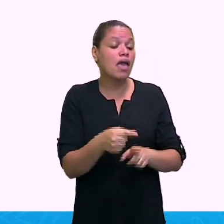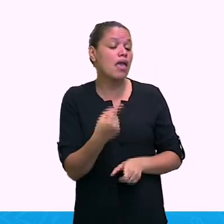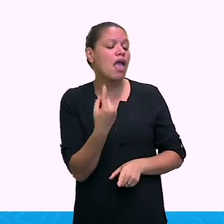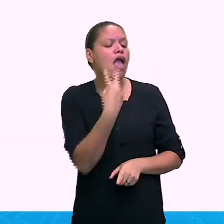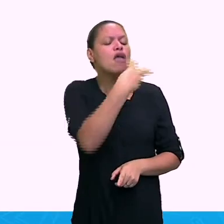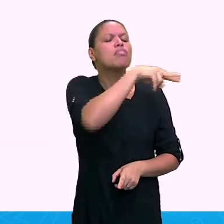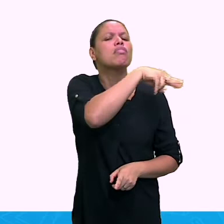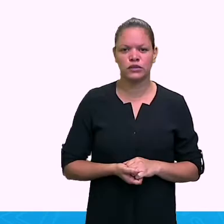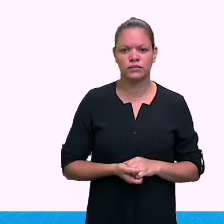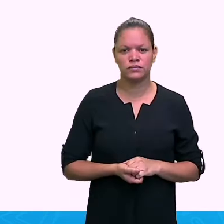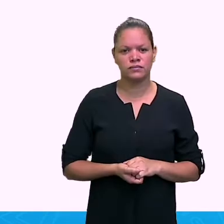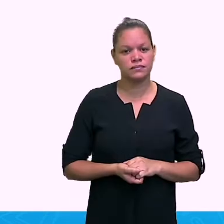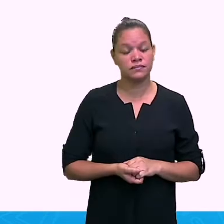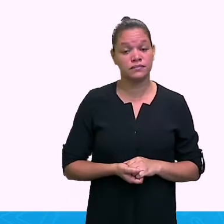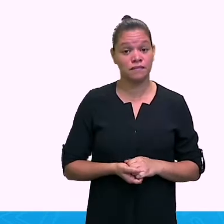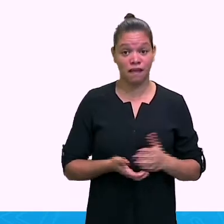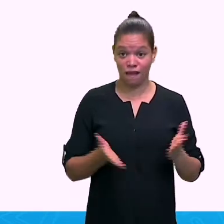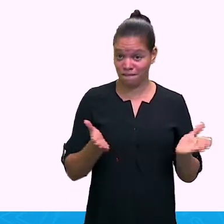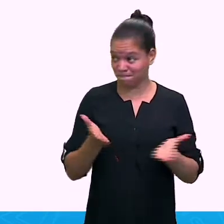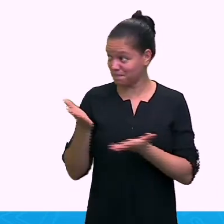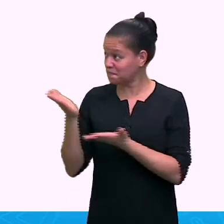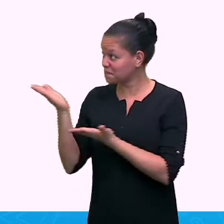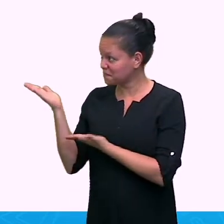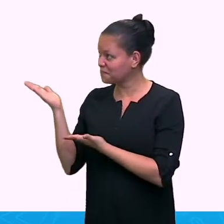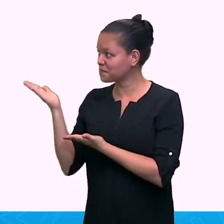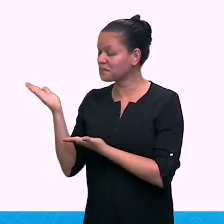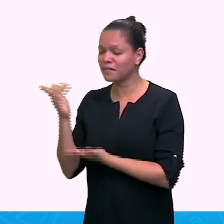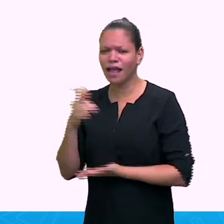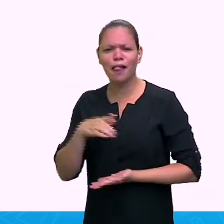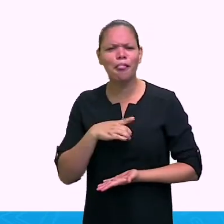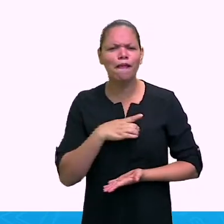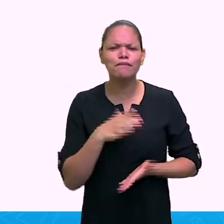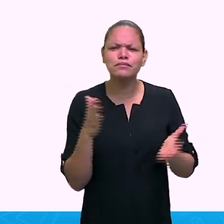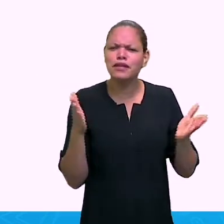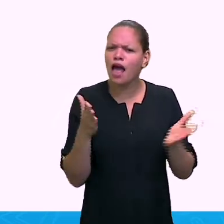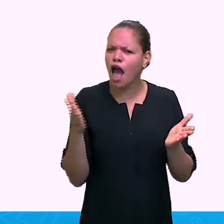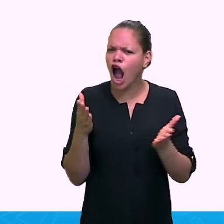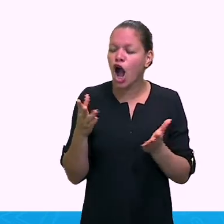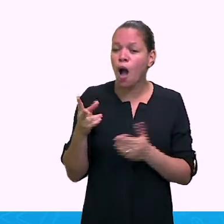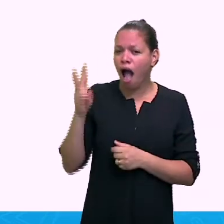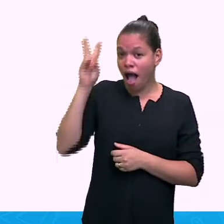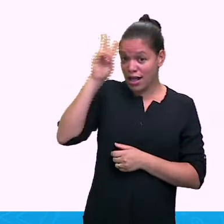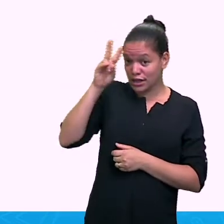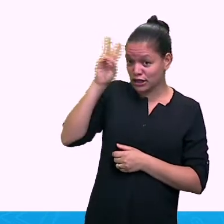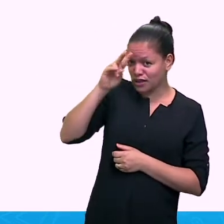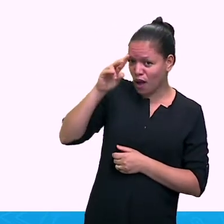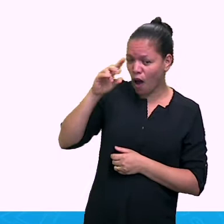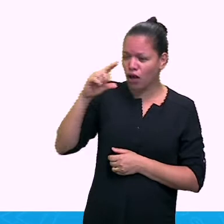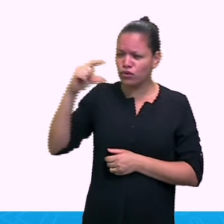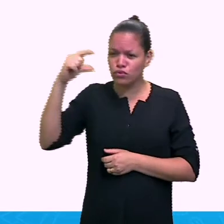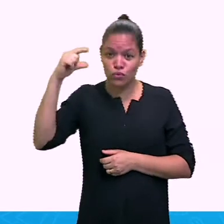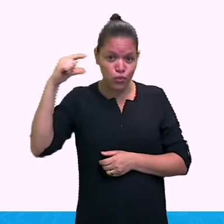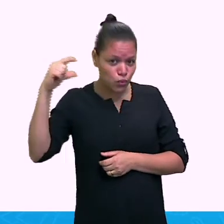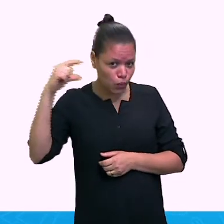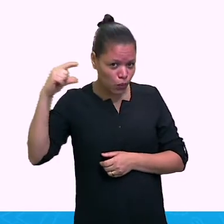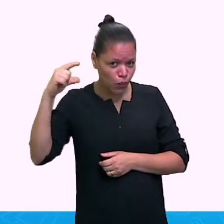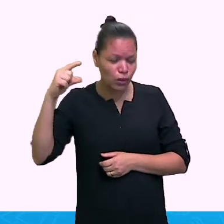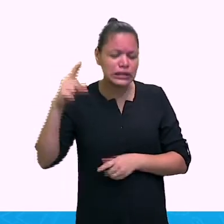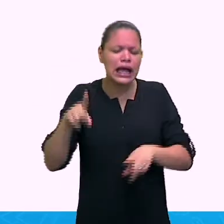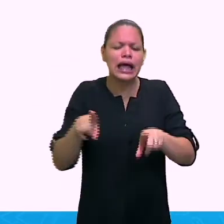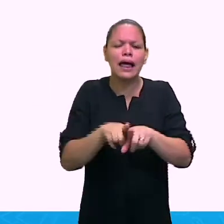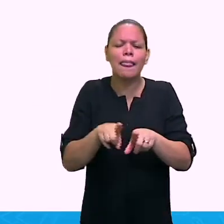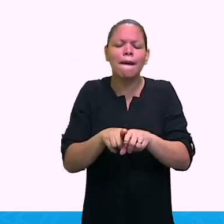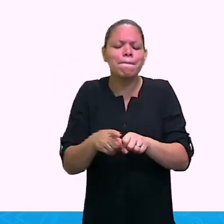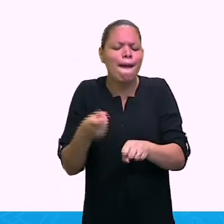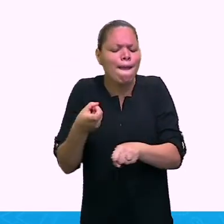Ok? Vamos lá. Nós teremos agora as biografias curtas e os adjetivos possessivos,